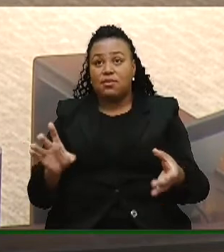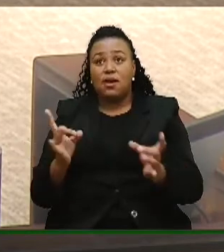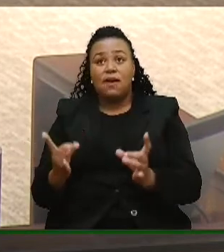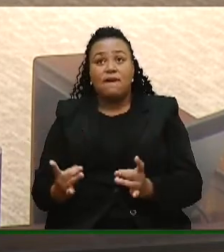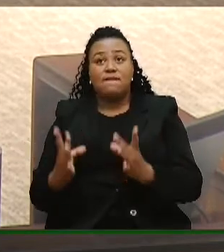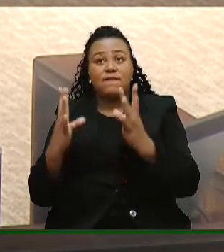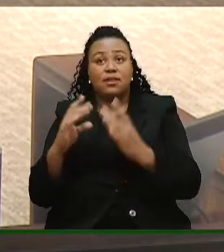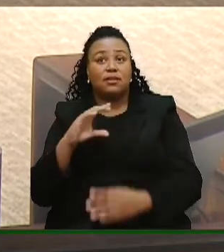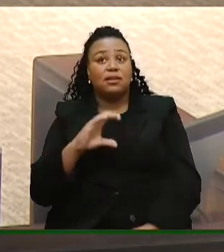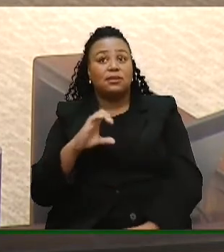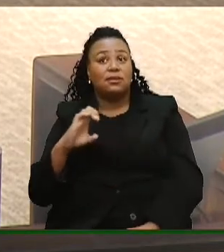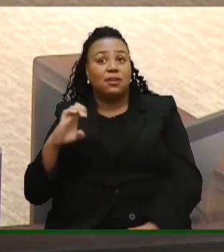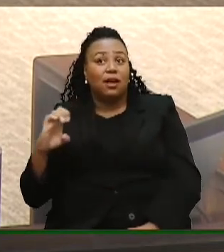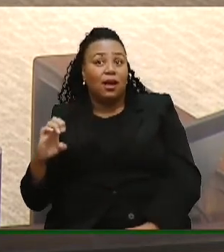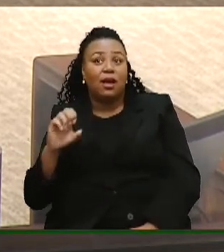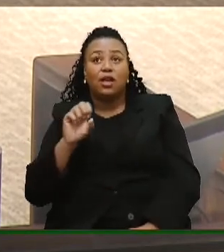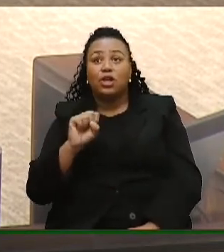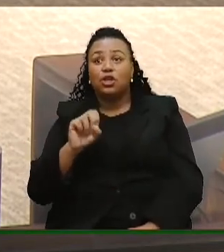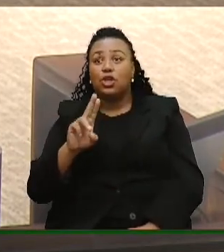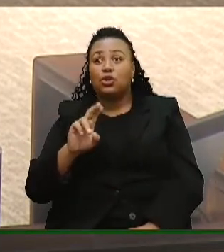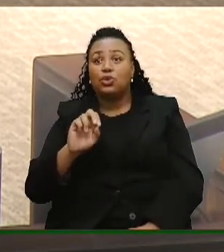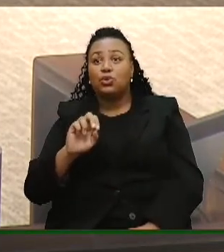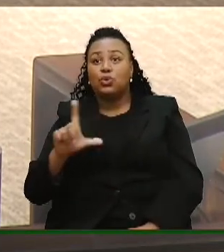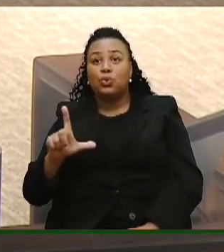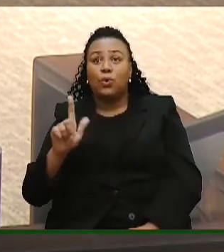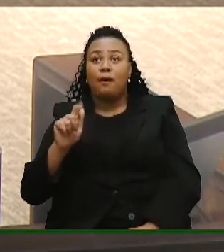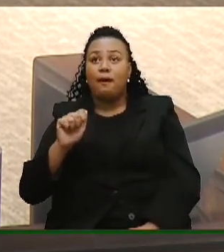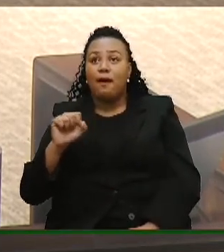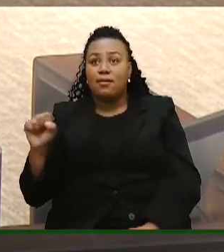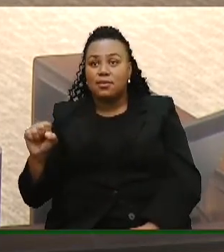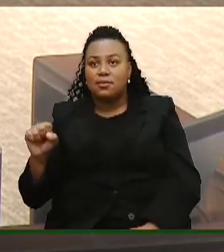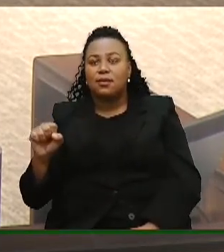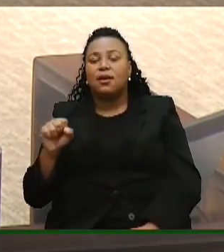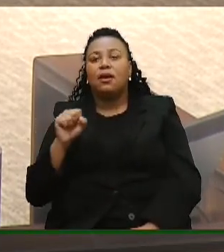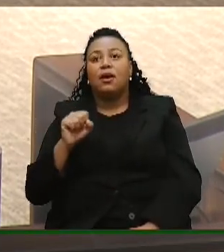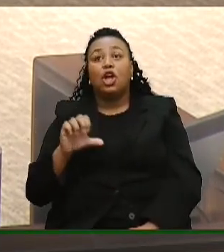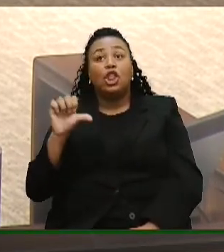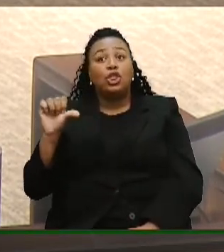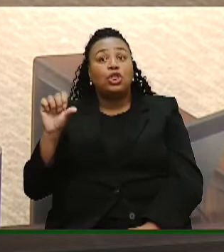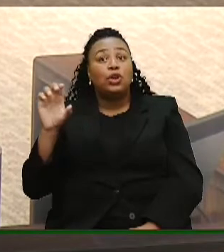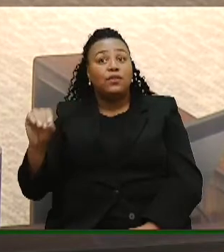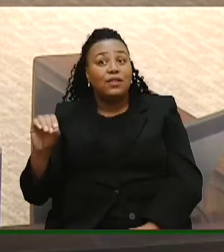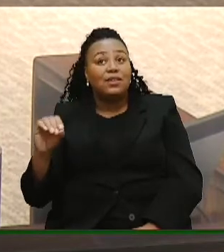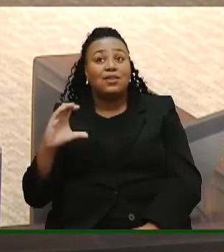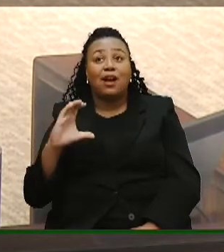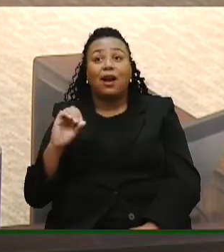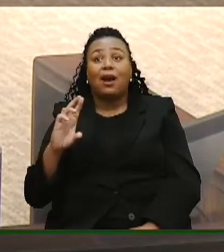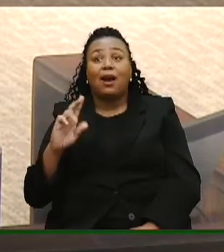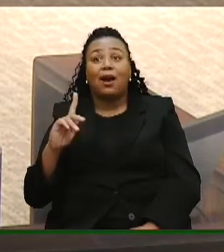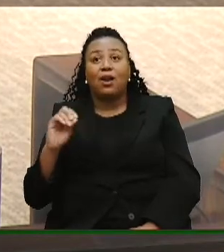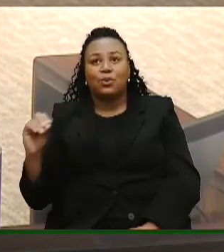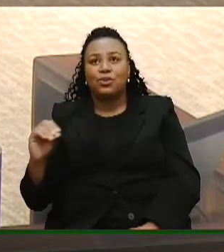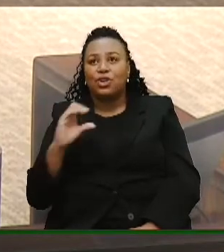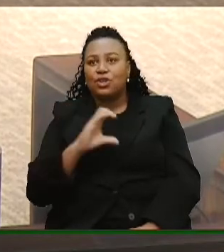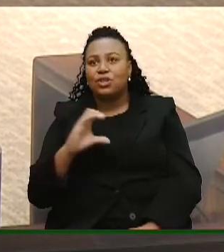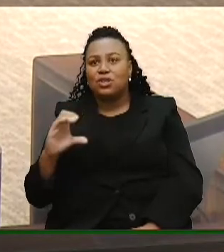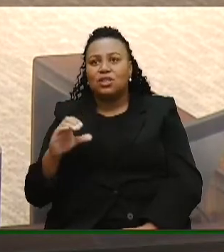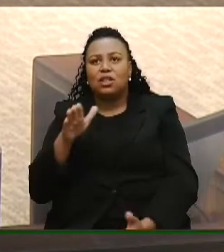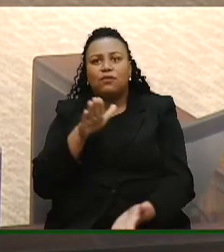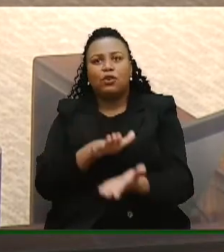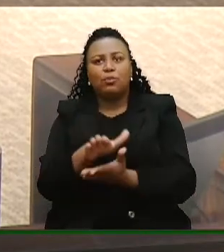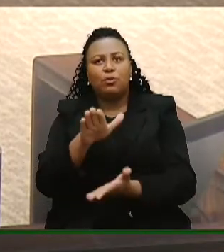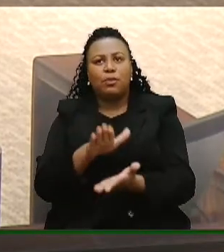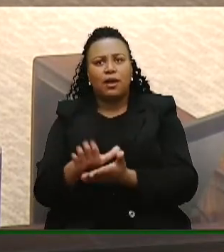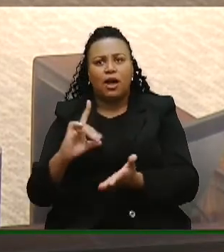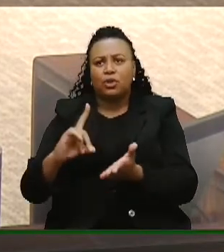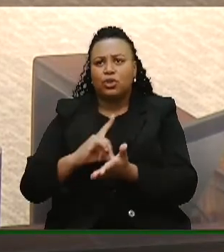venda da CE da Sulgaz, CRM, 90 cargos de CC foram publicados no Diário Oficial. Sabiam,